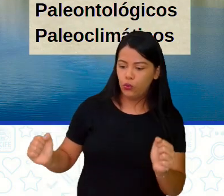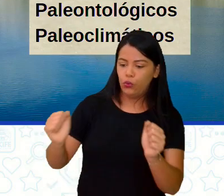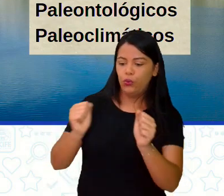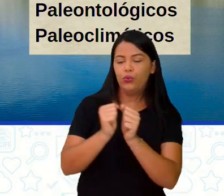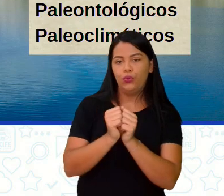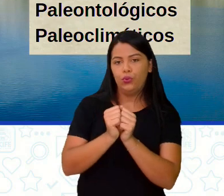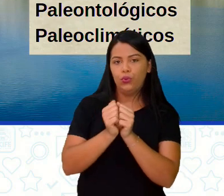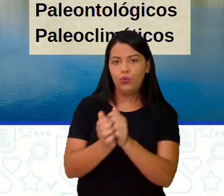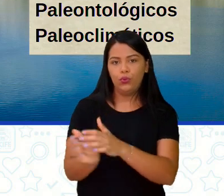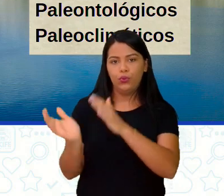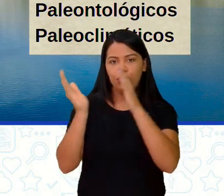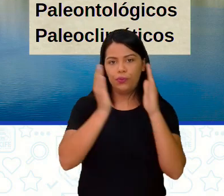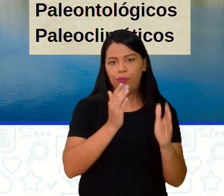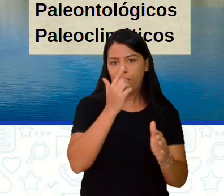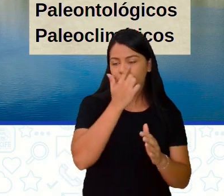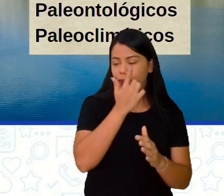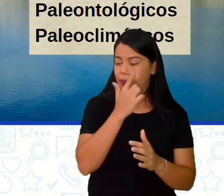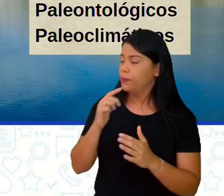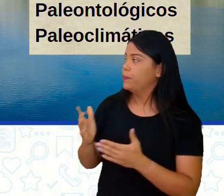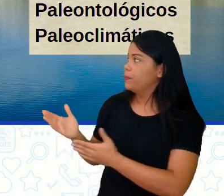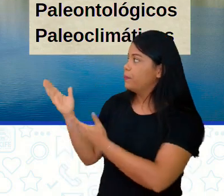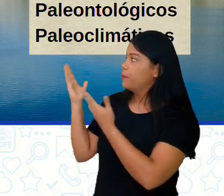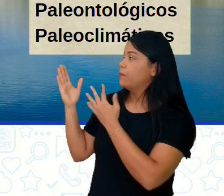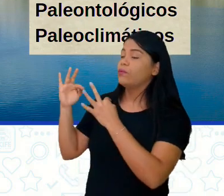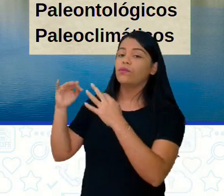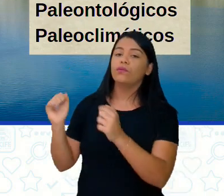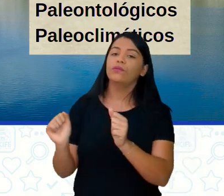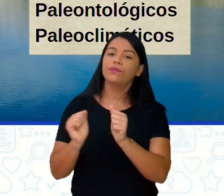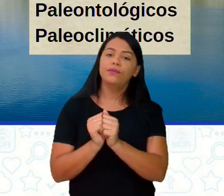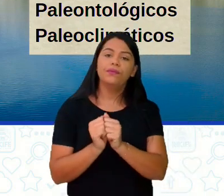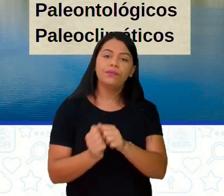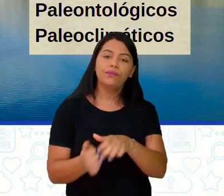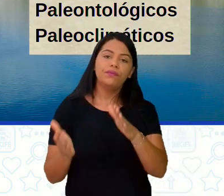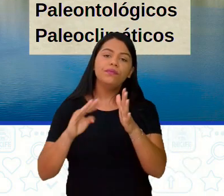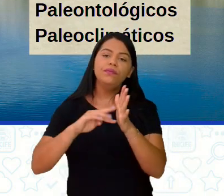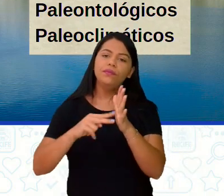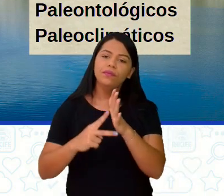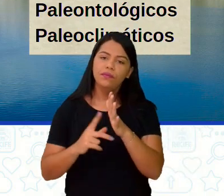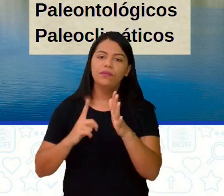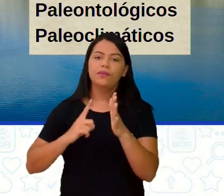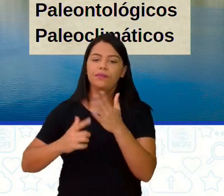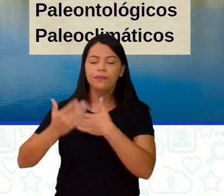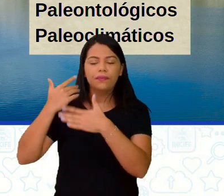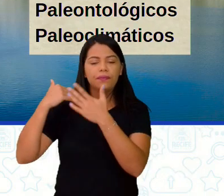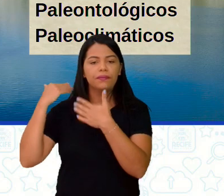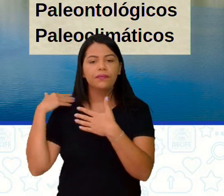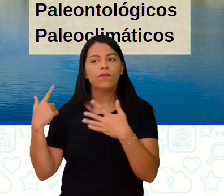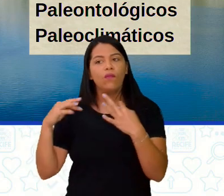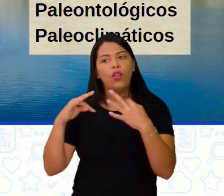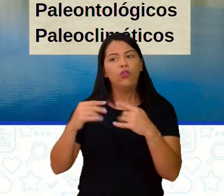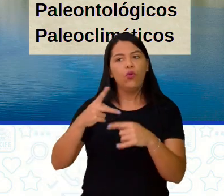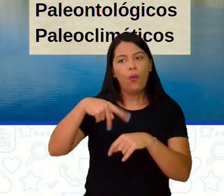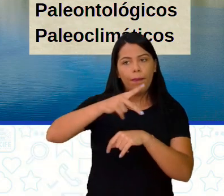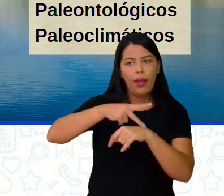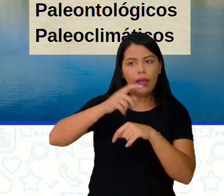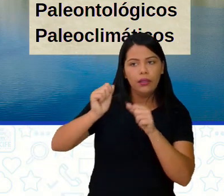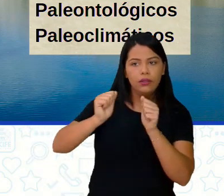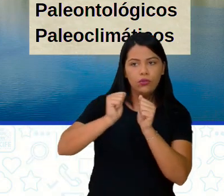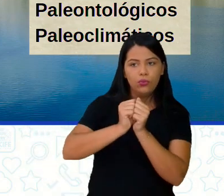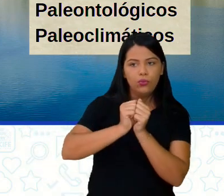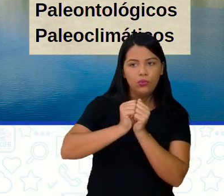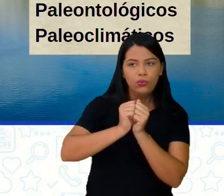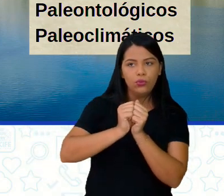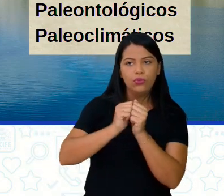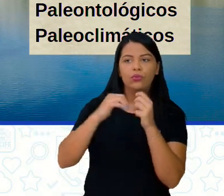são os argumentos, As evidências morfológicas, as evidências geológicas, as